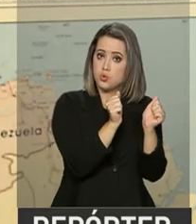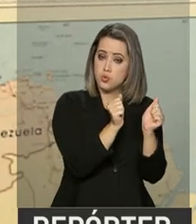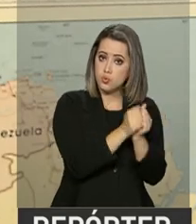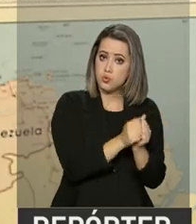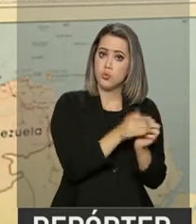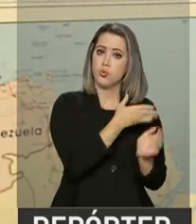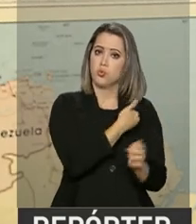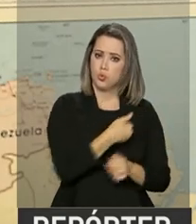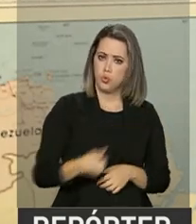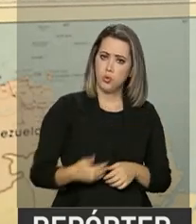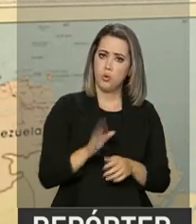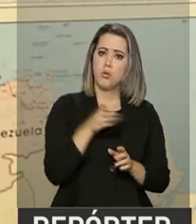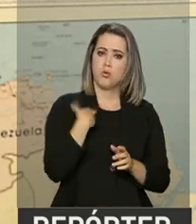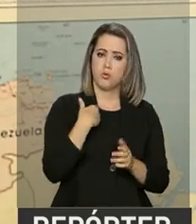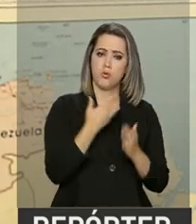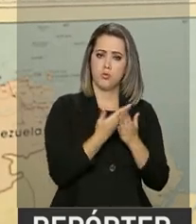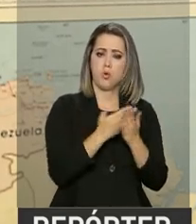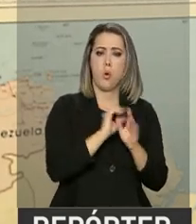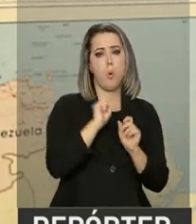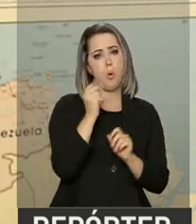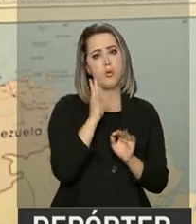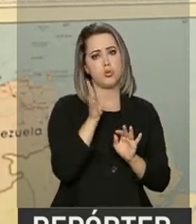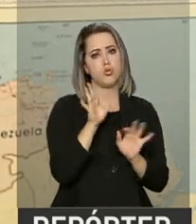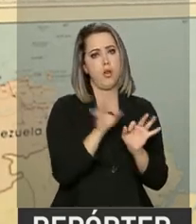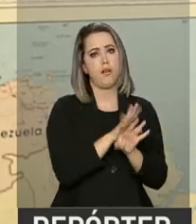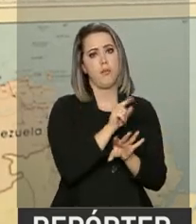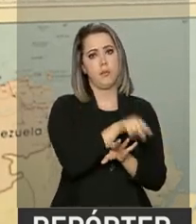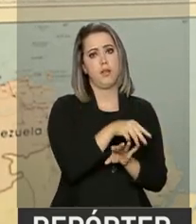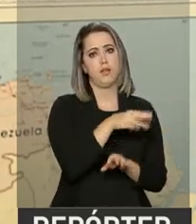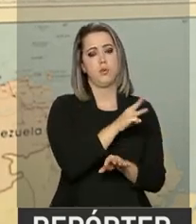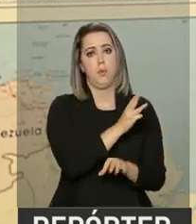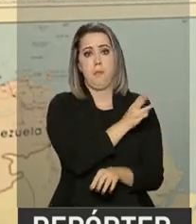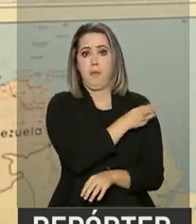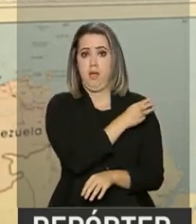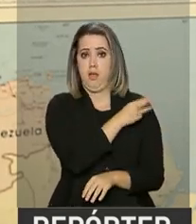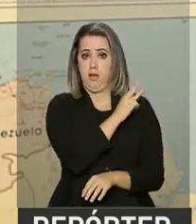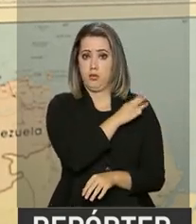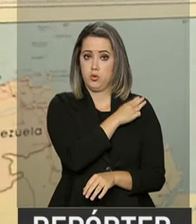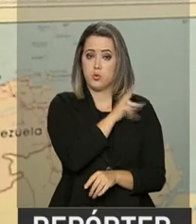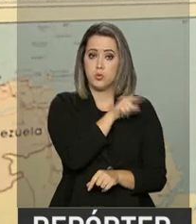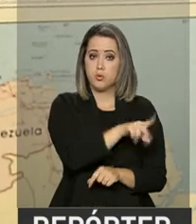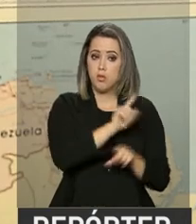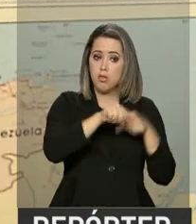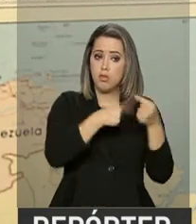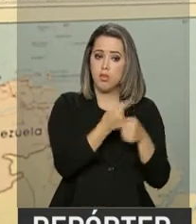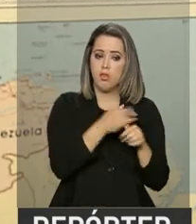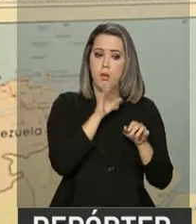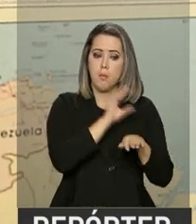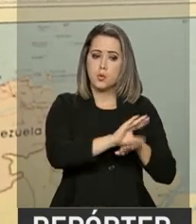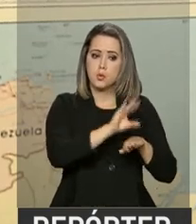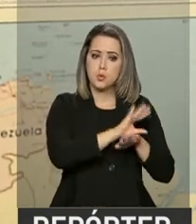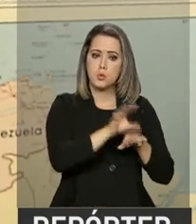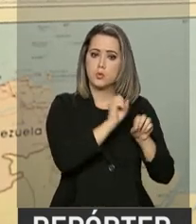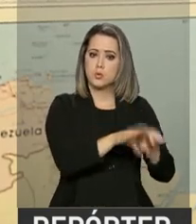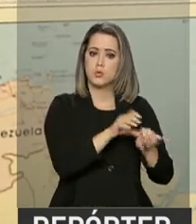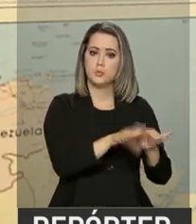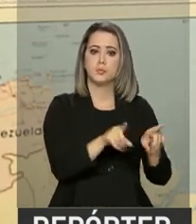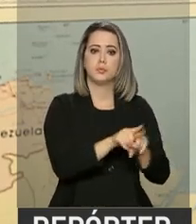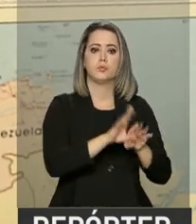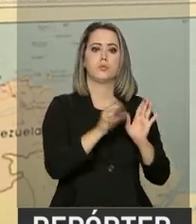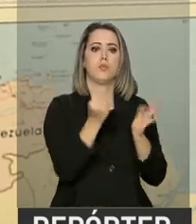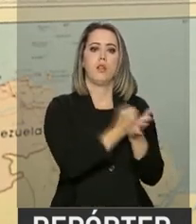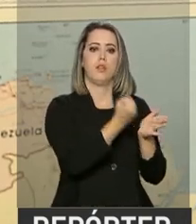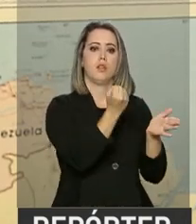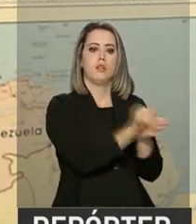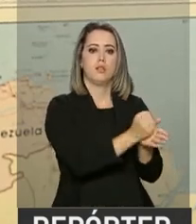regular ou até que já tenha concluído o ensino médio. Ele vai ter uma formação teórica e formação prática. A